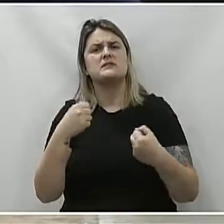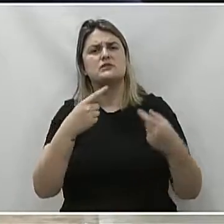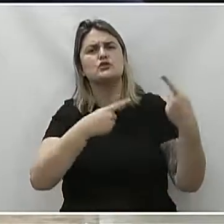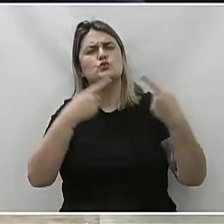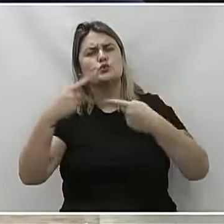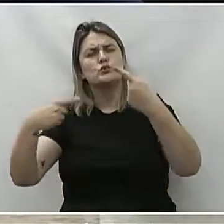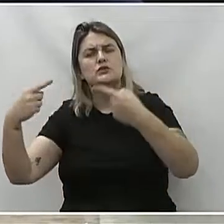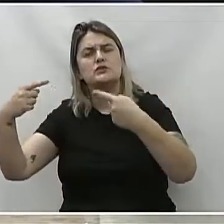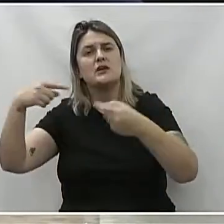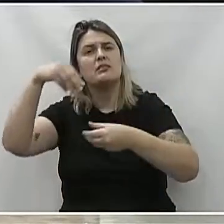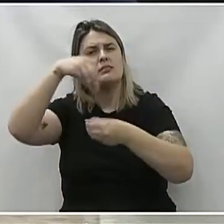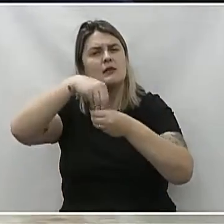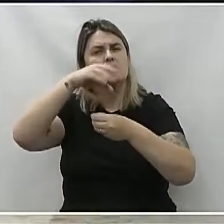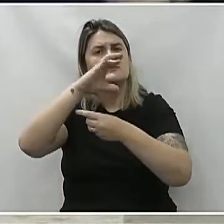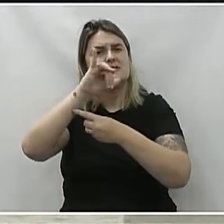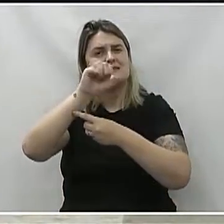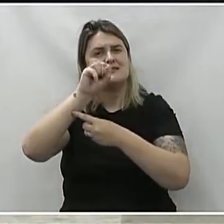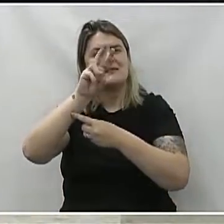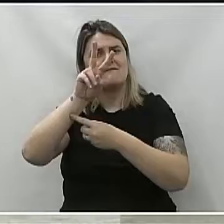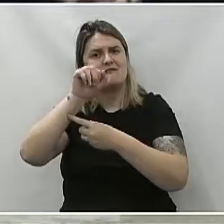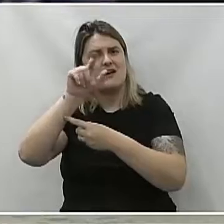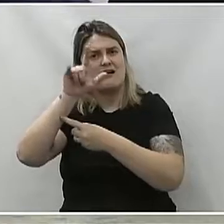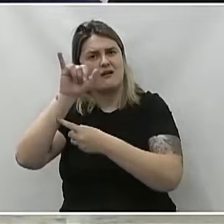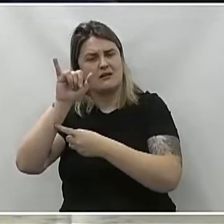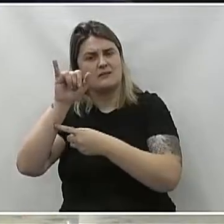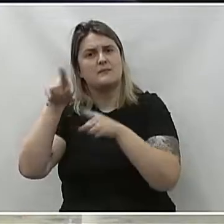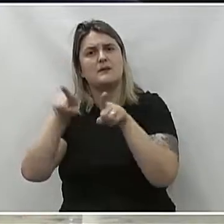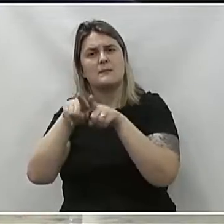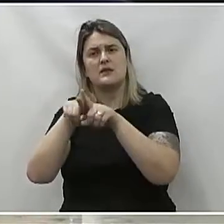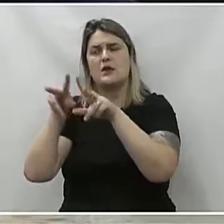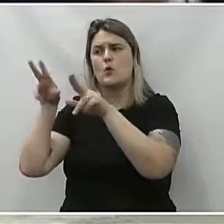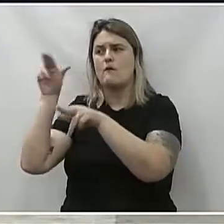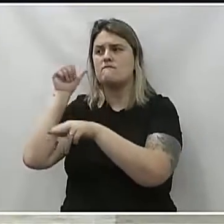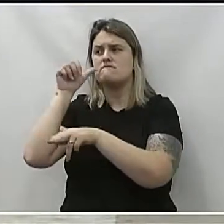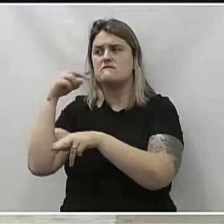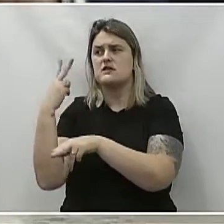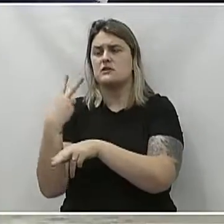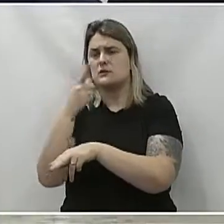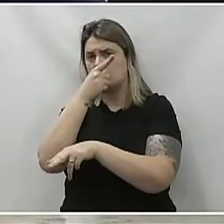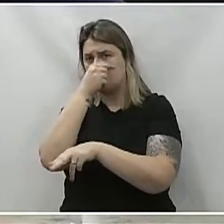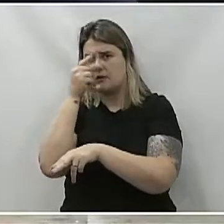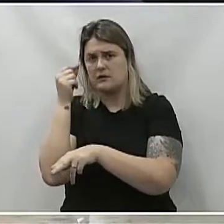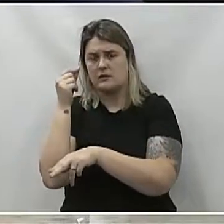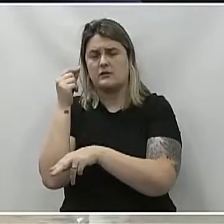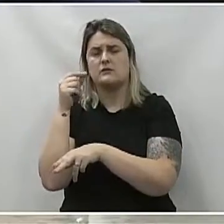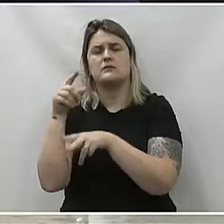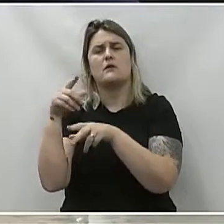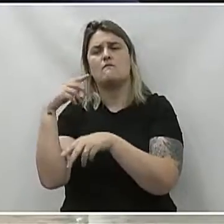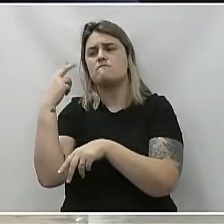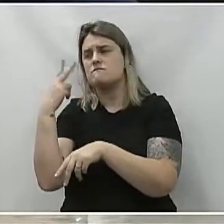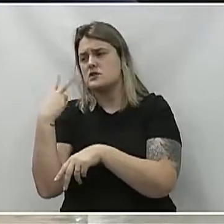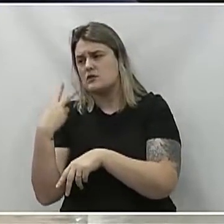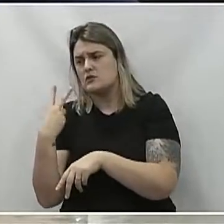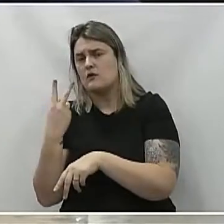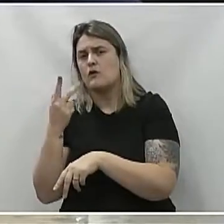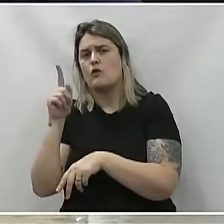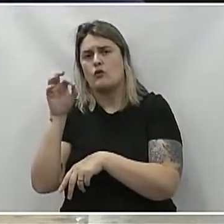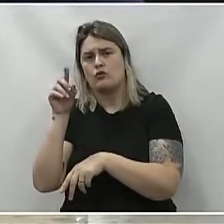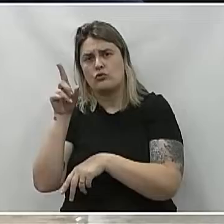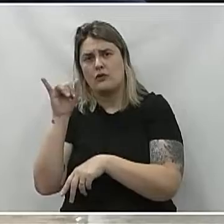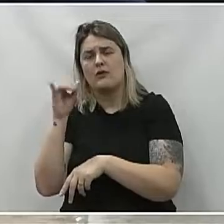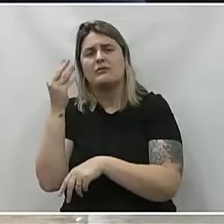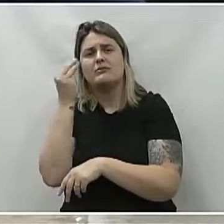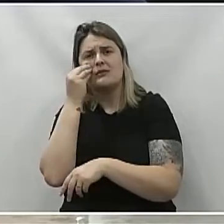realidade dentro da CISVALE. E aí, ir de encontro com a vereadora, como ela colocou, como a fala do vereador Godoy,